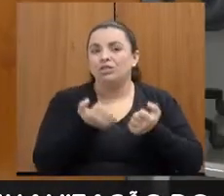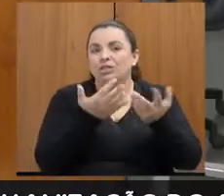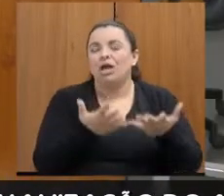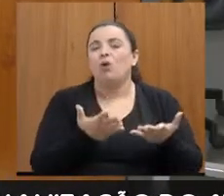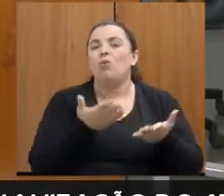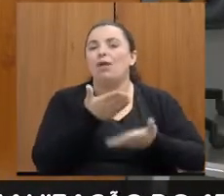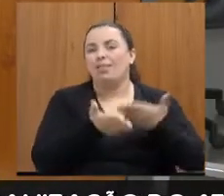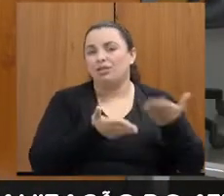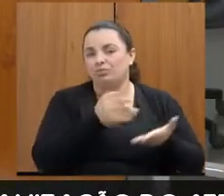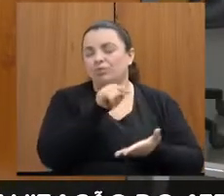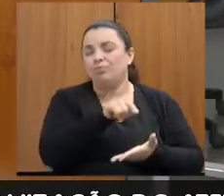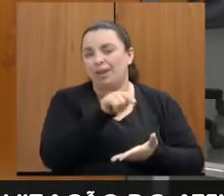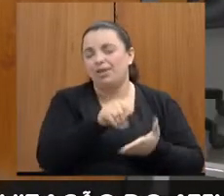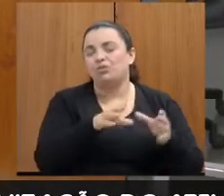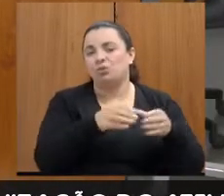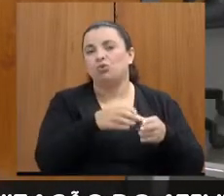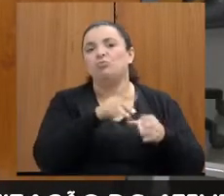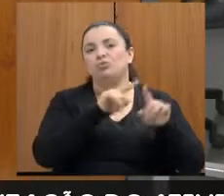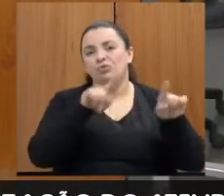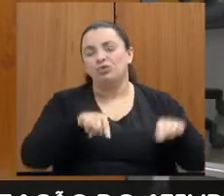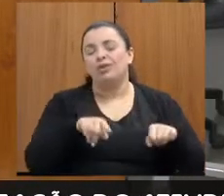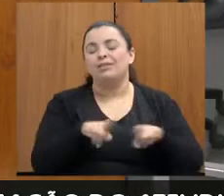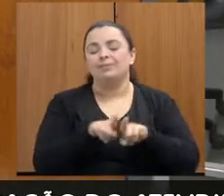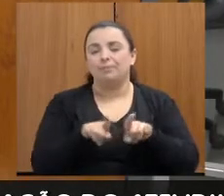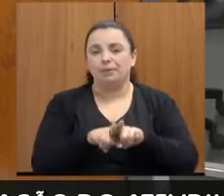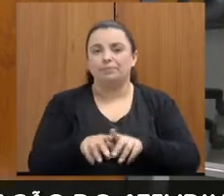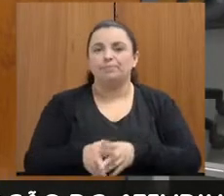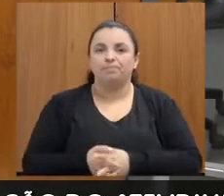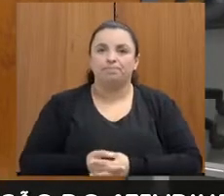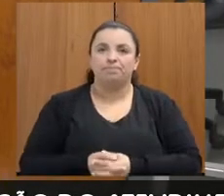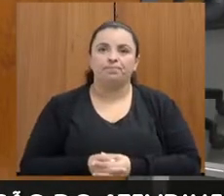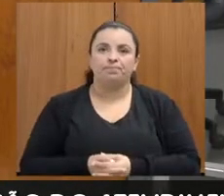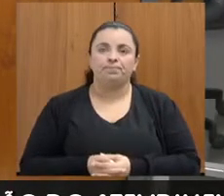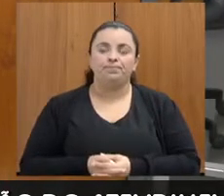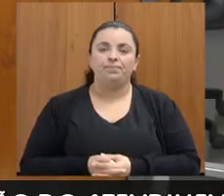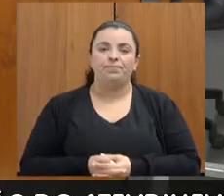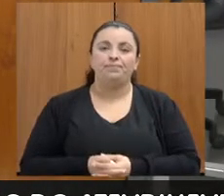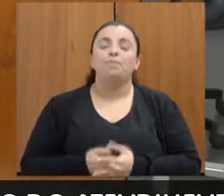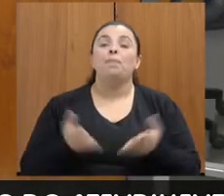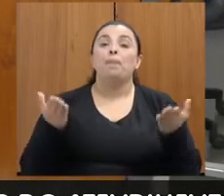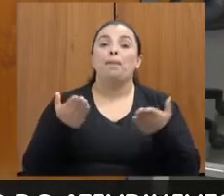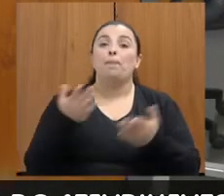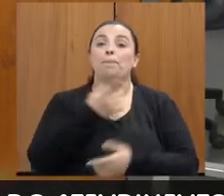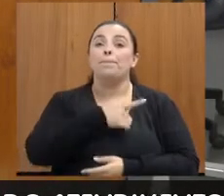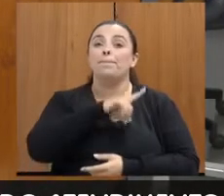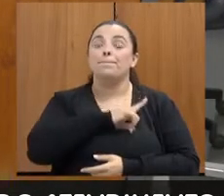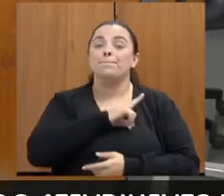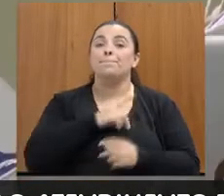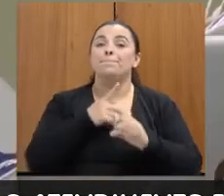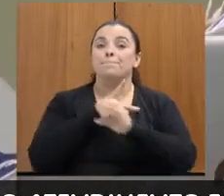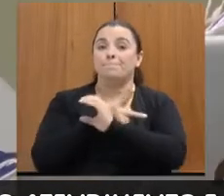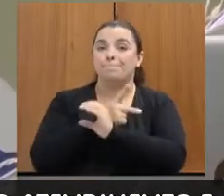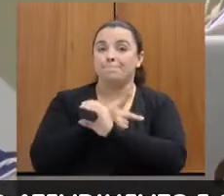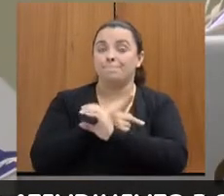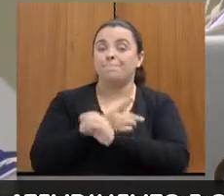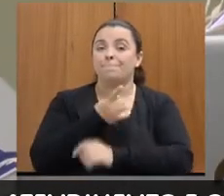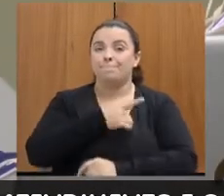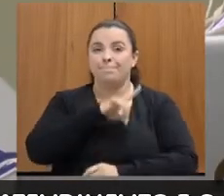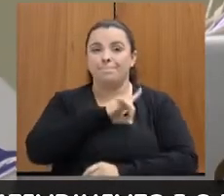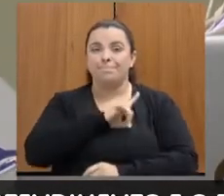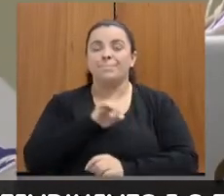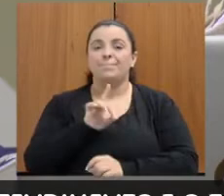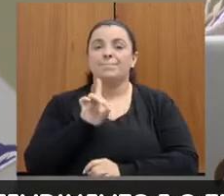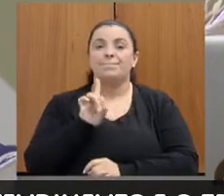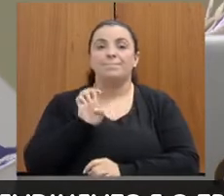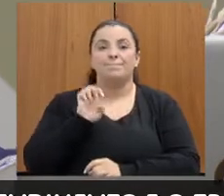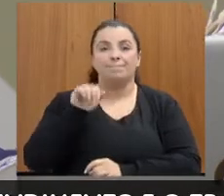Obrigada, Juliana. Eu passo agora para a delegada de polícia da Delegacia Especializada de Atendimento à Mulher, da Deanna de Nova